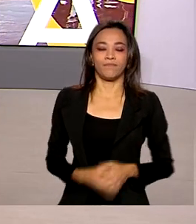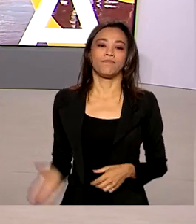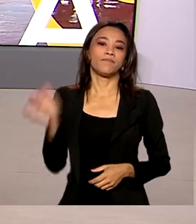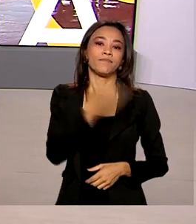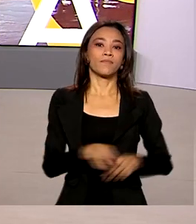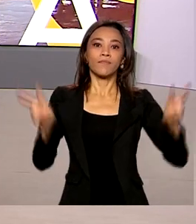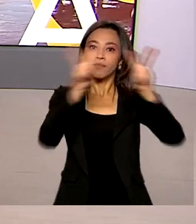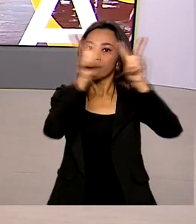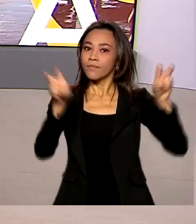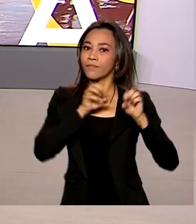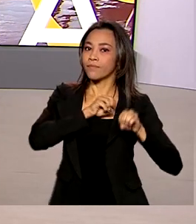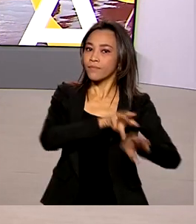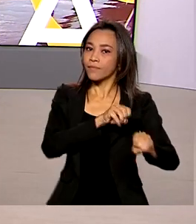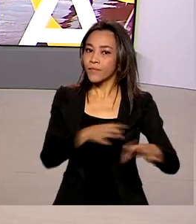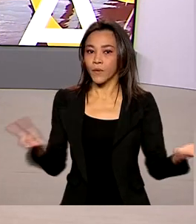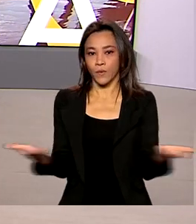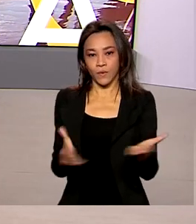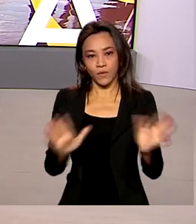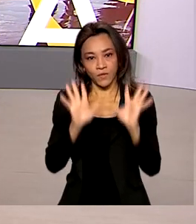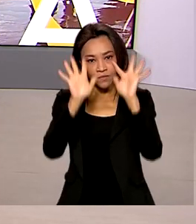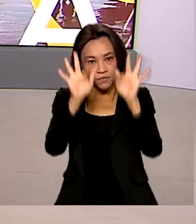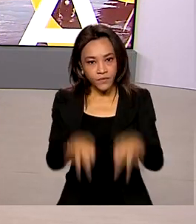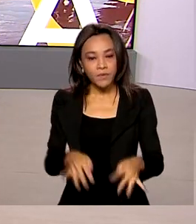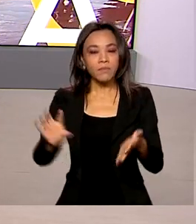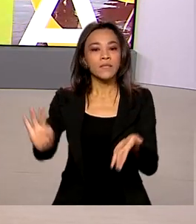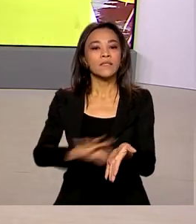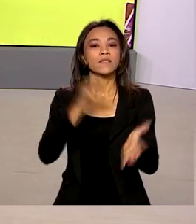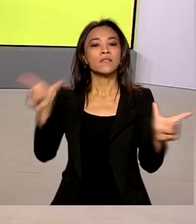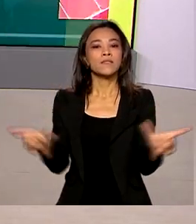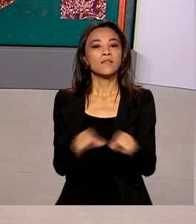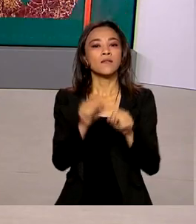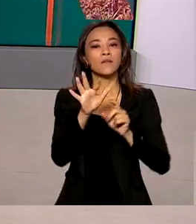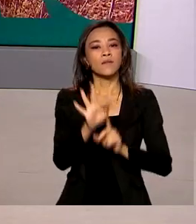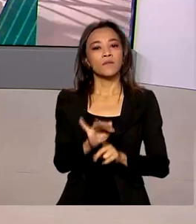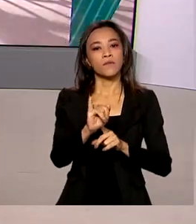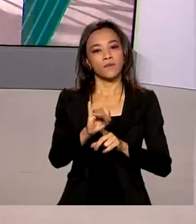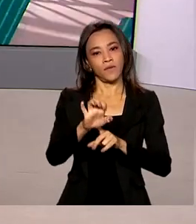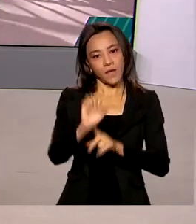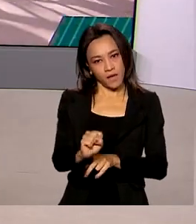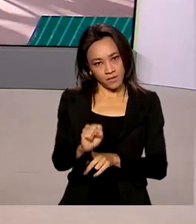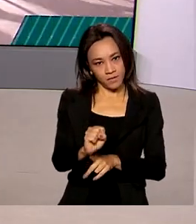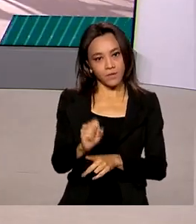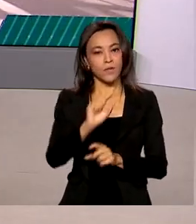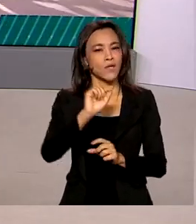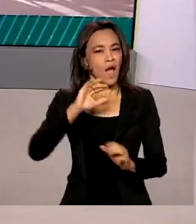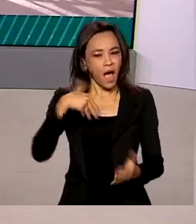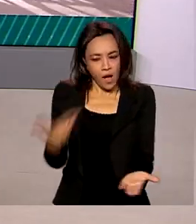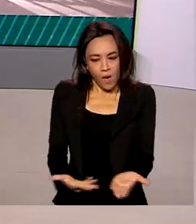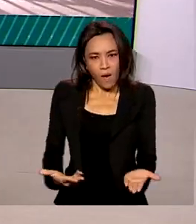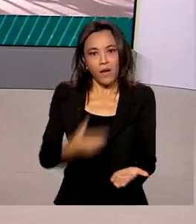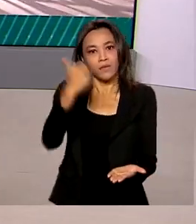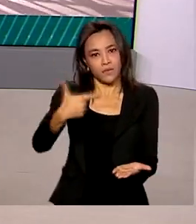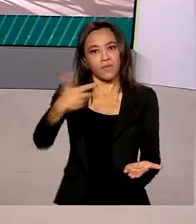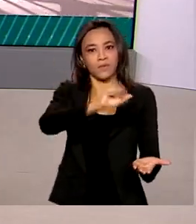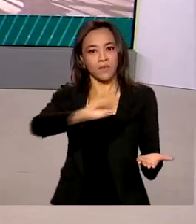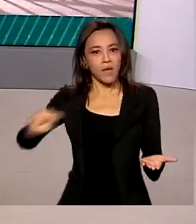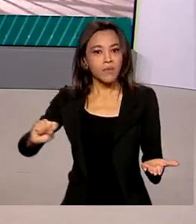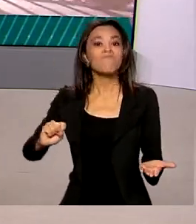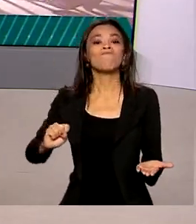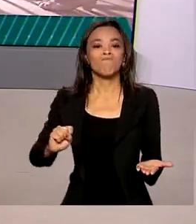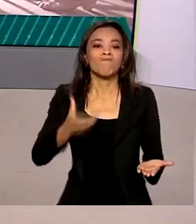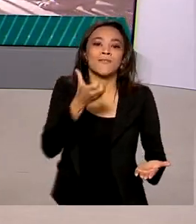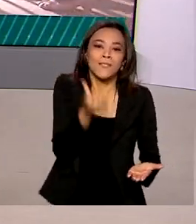Educação Agora. Terminam hoje as inscrições para o FIES, o Fundo de Financiamento Estudantil. Só agora, no segundo semestre, são